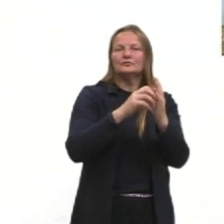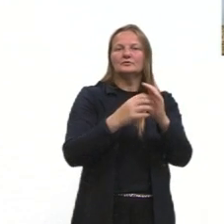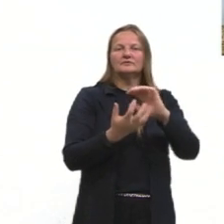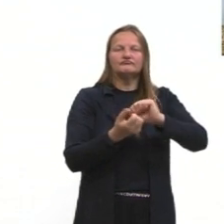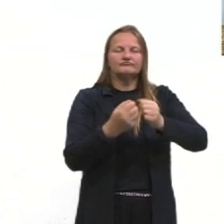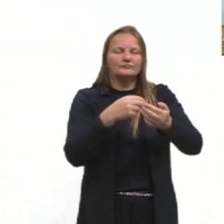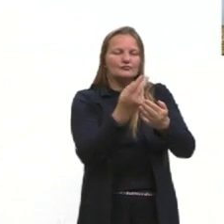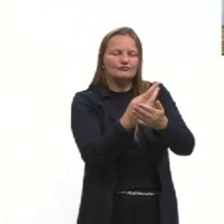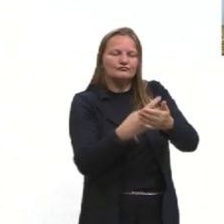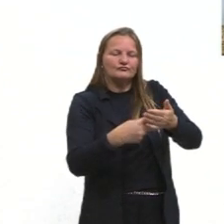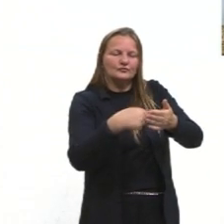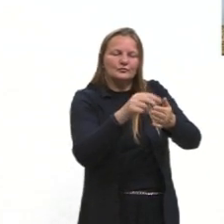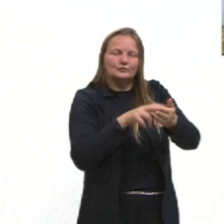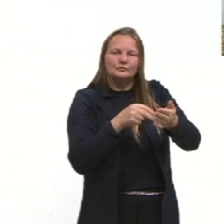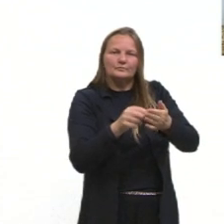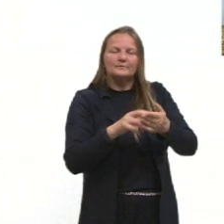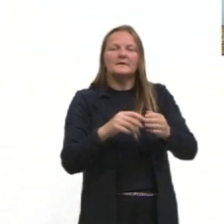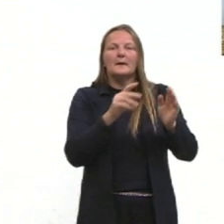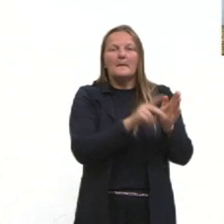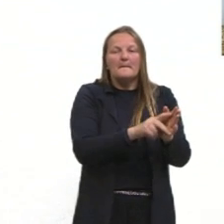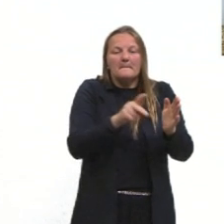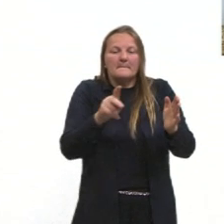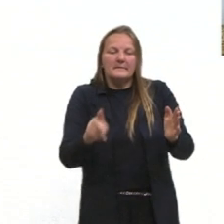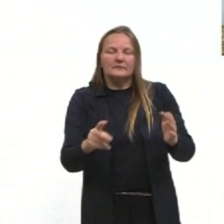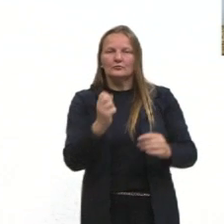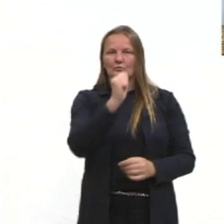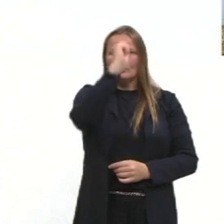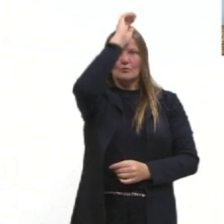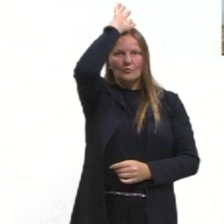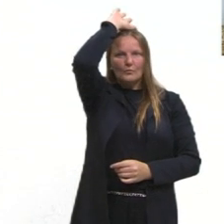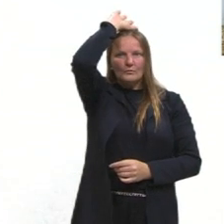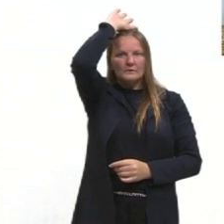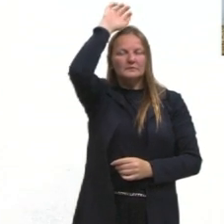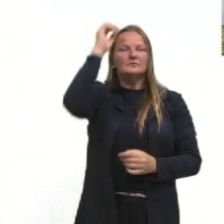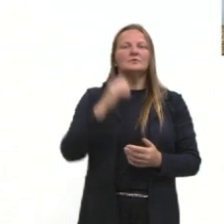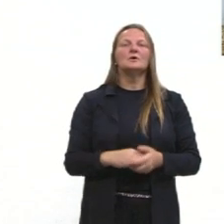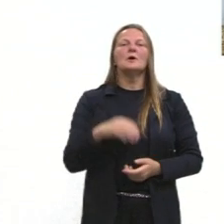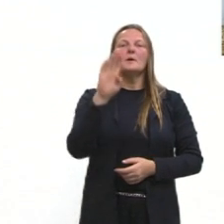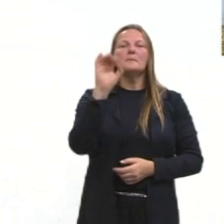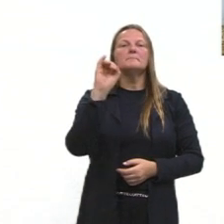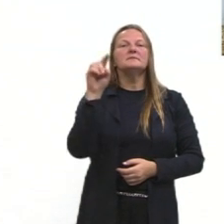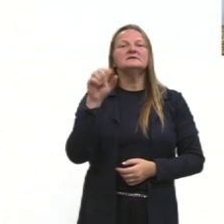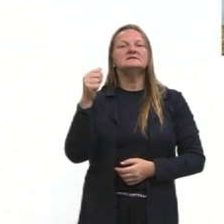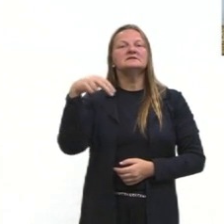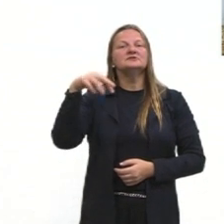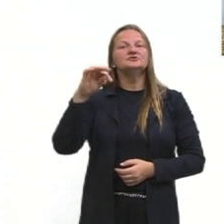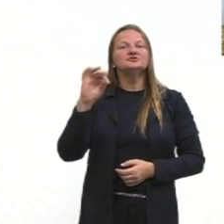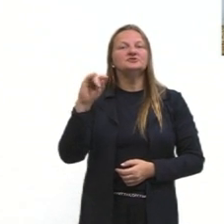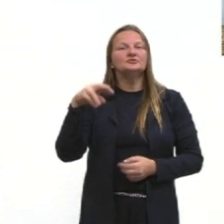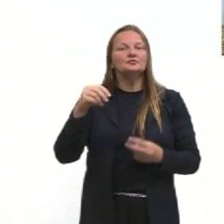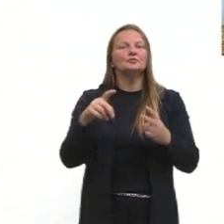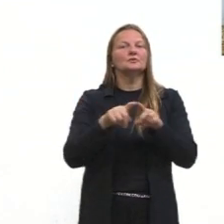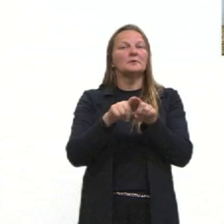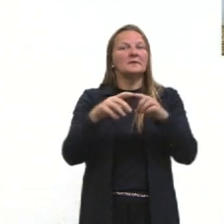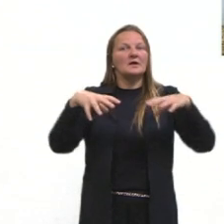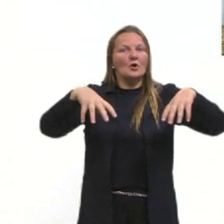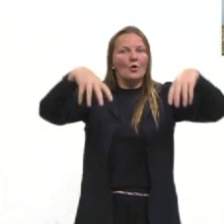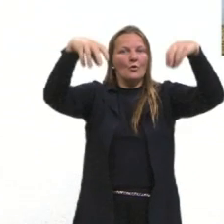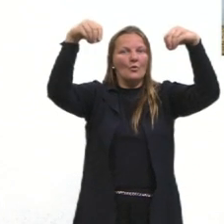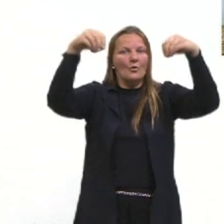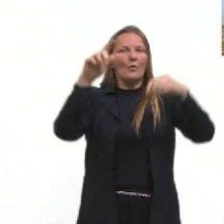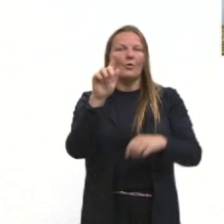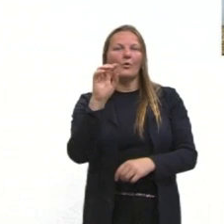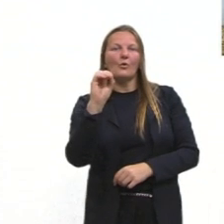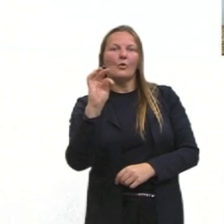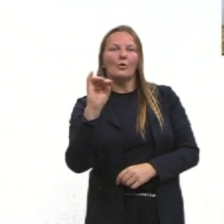falamos lá dos períodos romanos, o românico, bizantino e gótico. A diferença da escultura